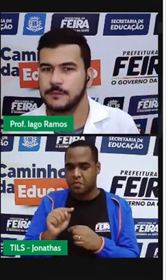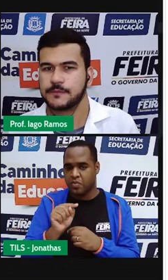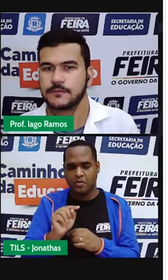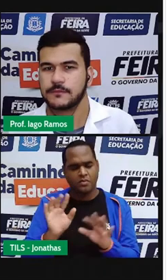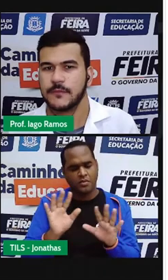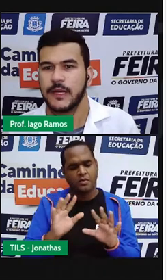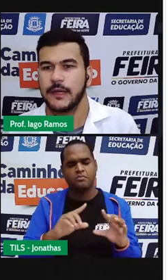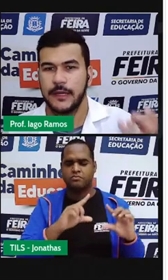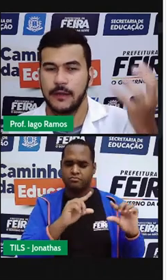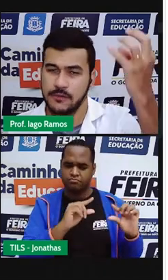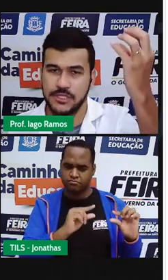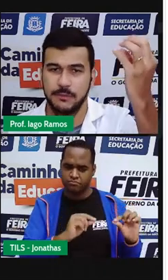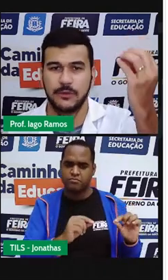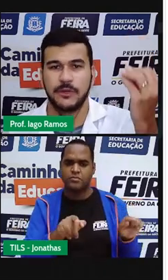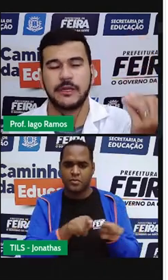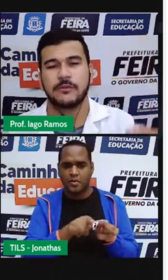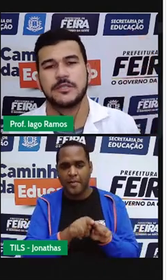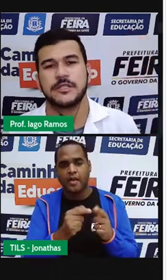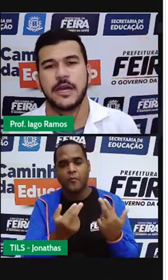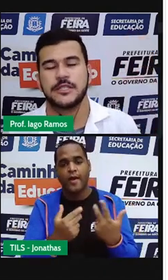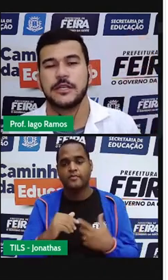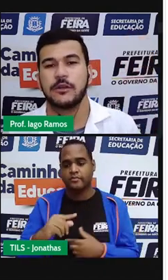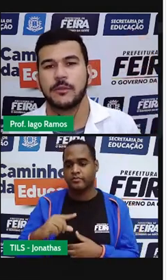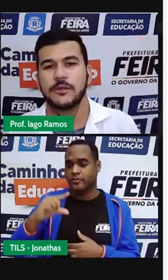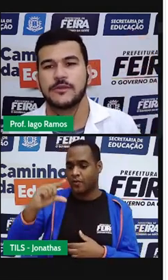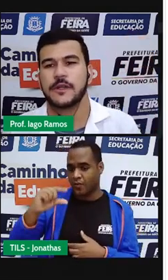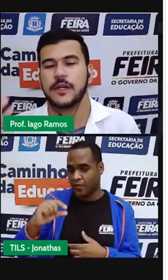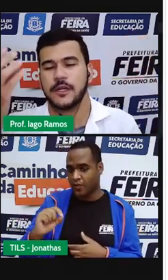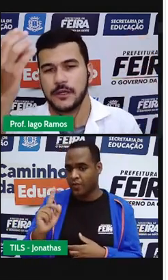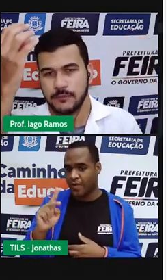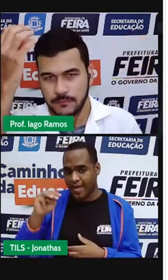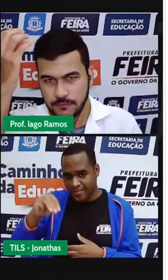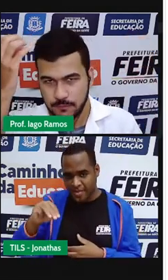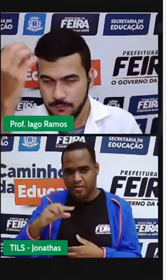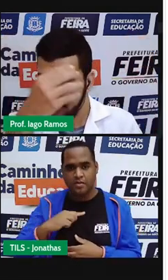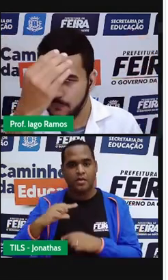gastar. E, diminuindo a quantidade de quilômetros,